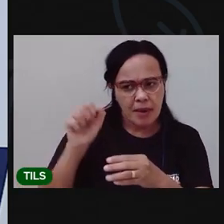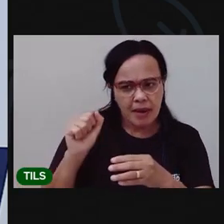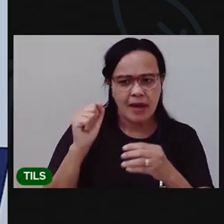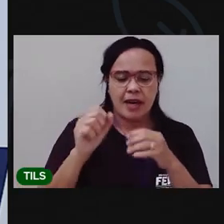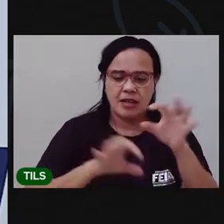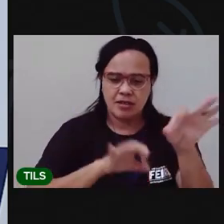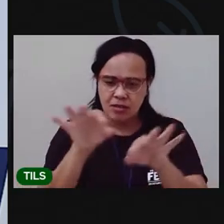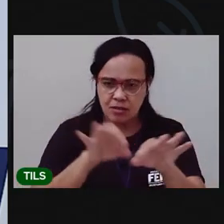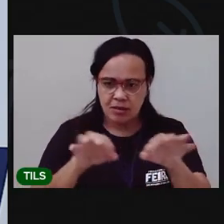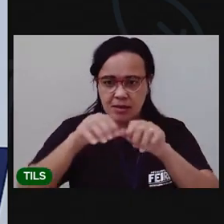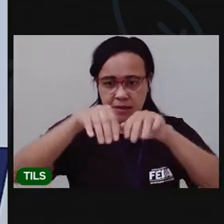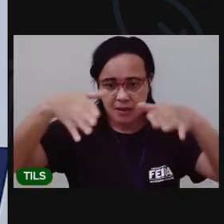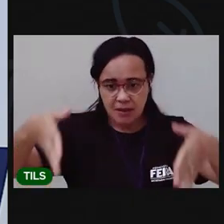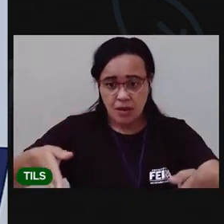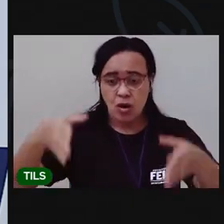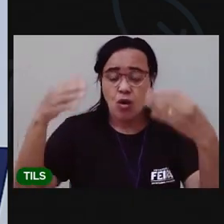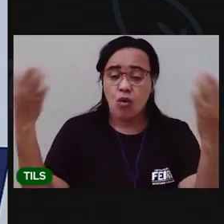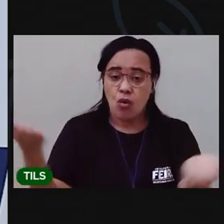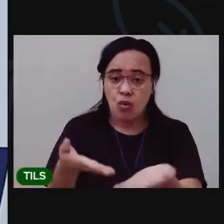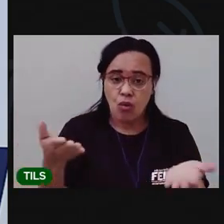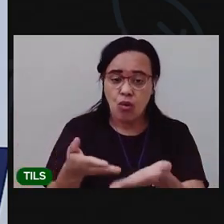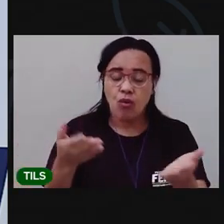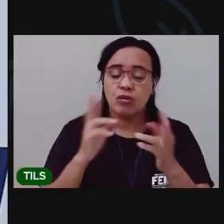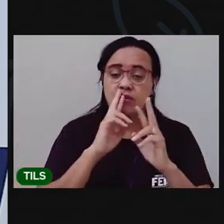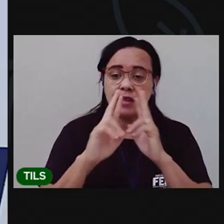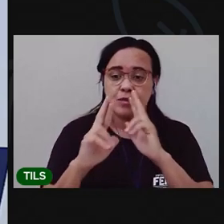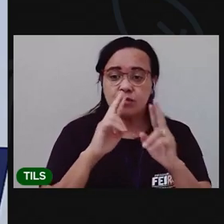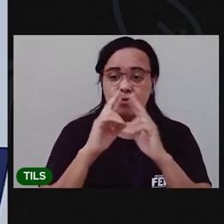porque a gente vai responder juntos ela, tá bom?